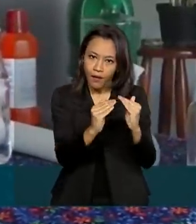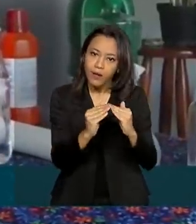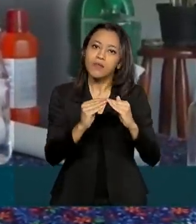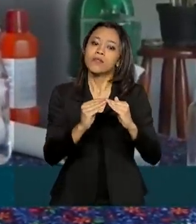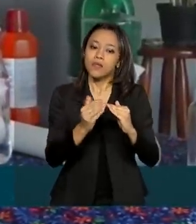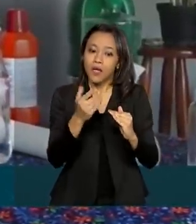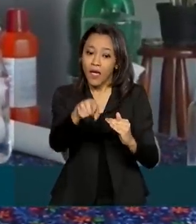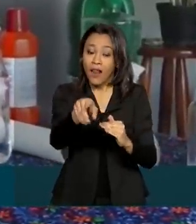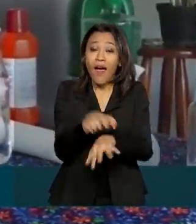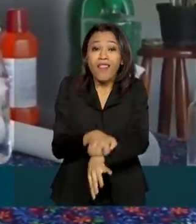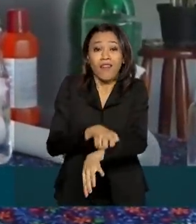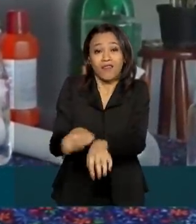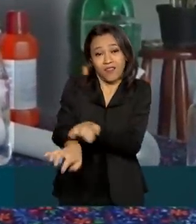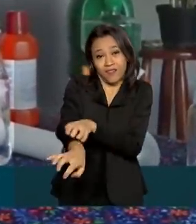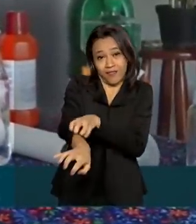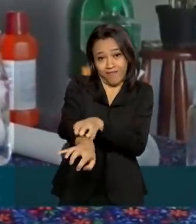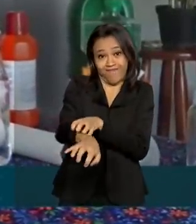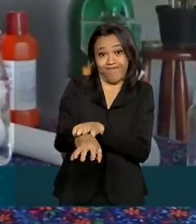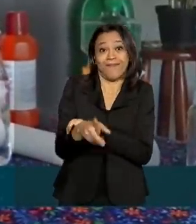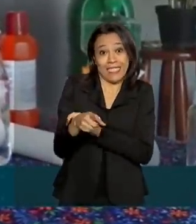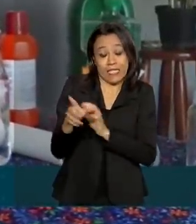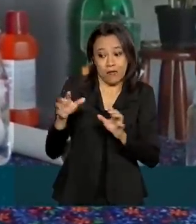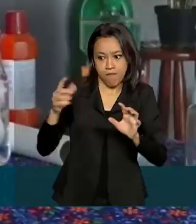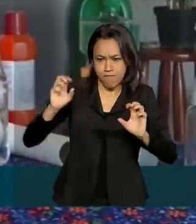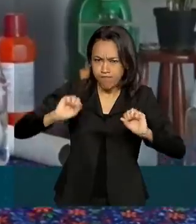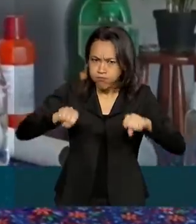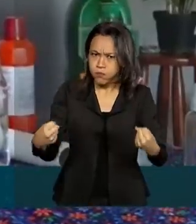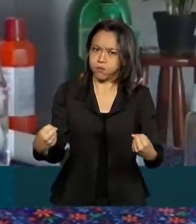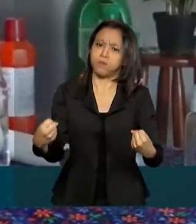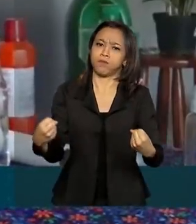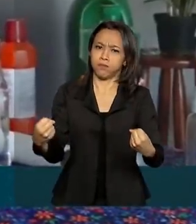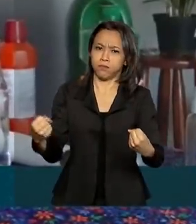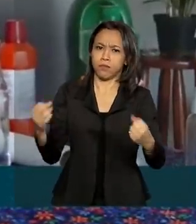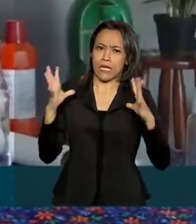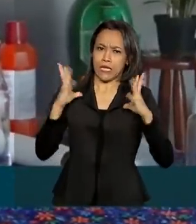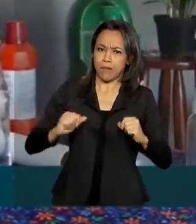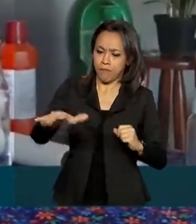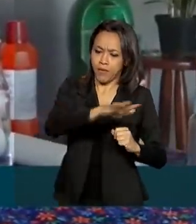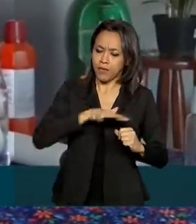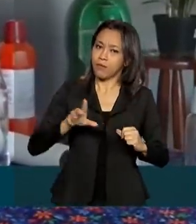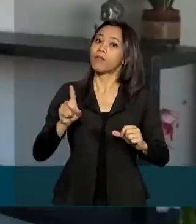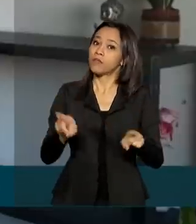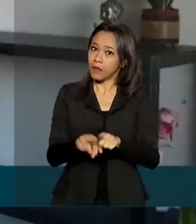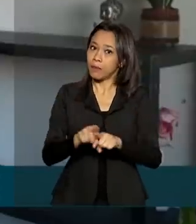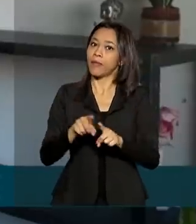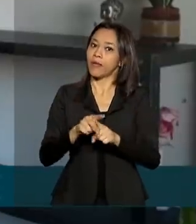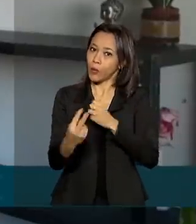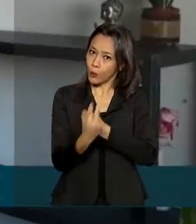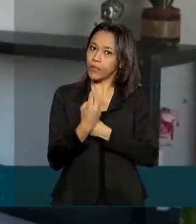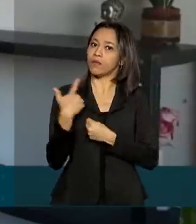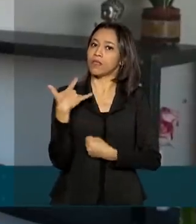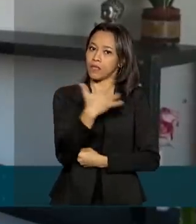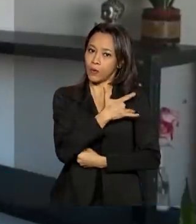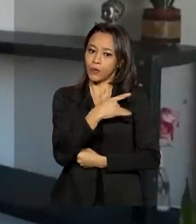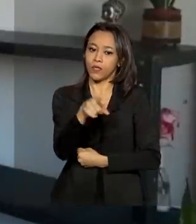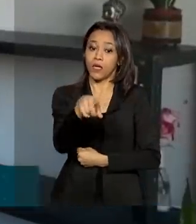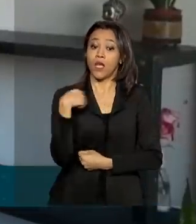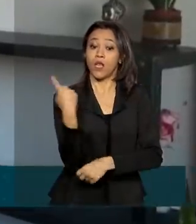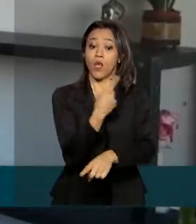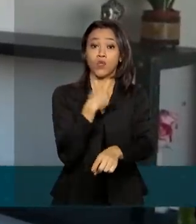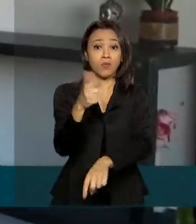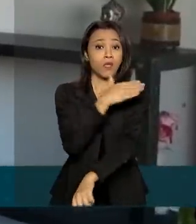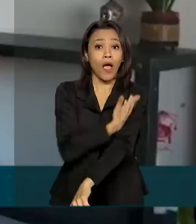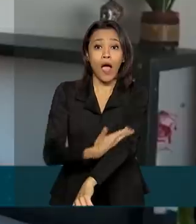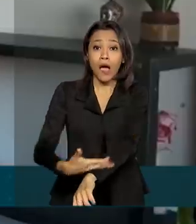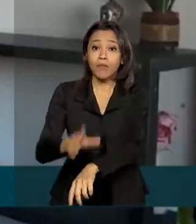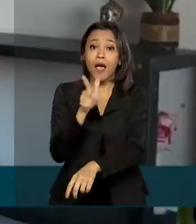que é alérgica, redobrou os cuidados com a limpeza, mas sem descuidar da saúde. Eu já tinha muito hábito de usar a água